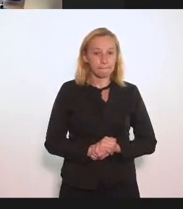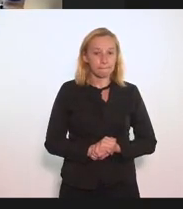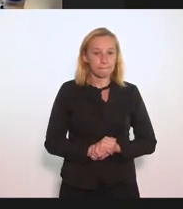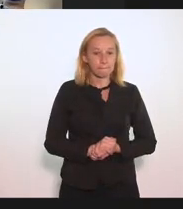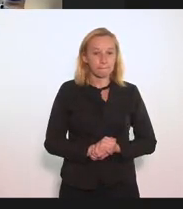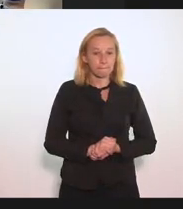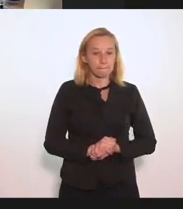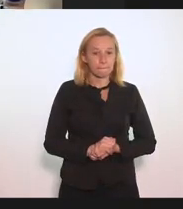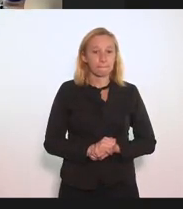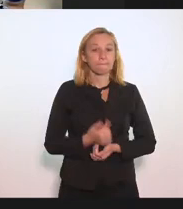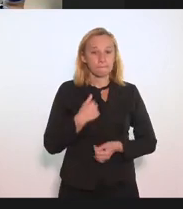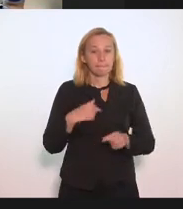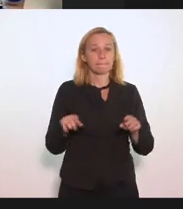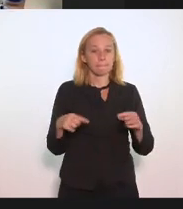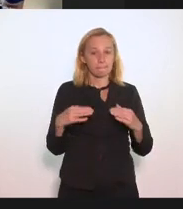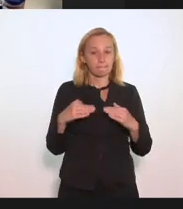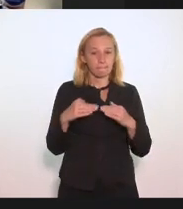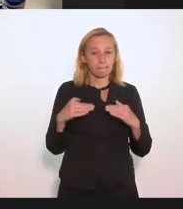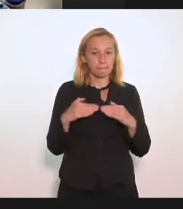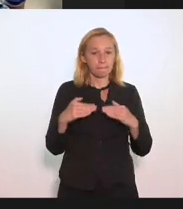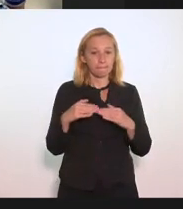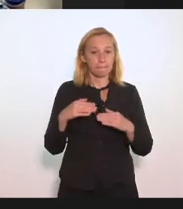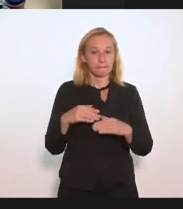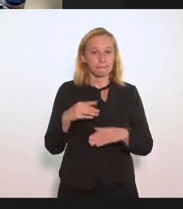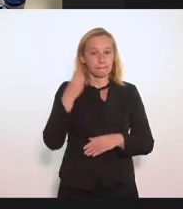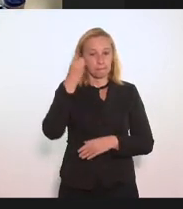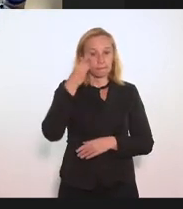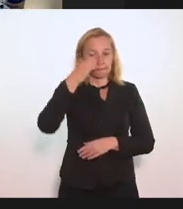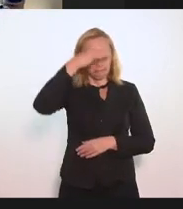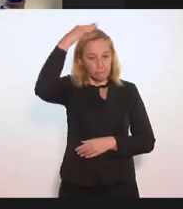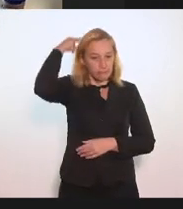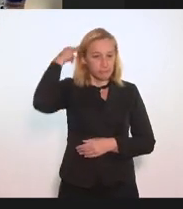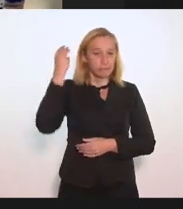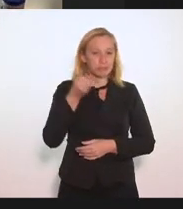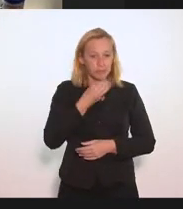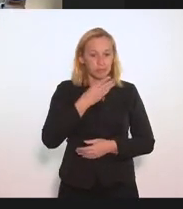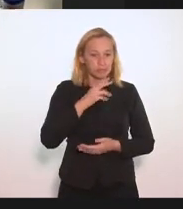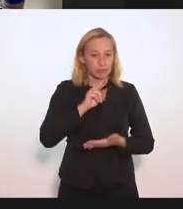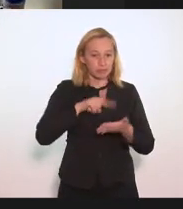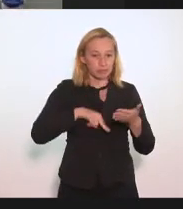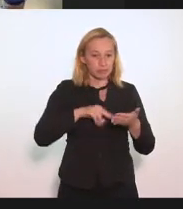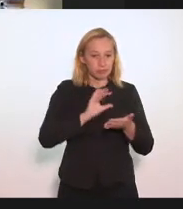eu também concordo Márcio a emenda é muito boa